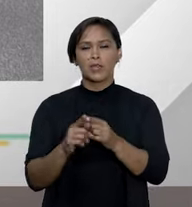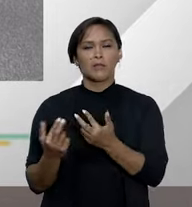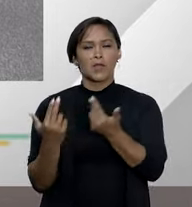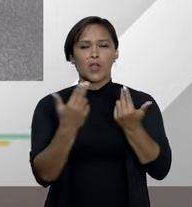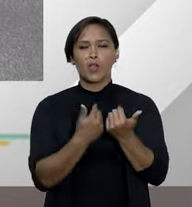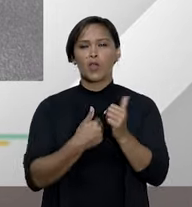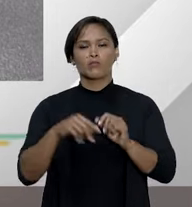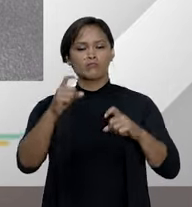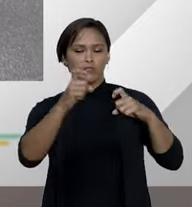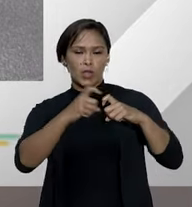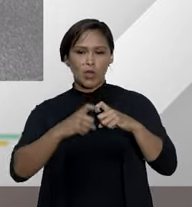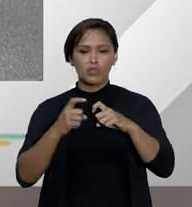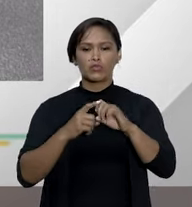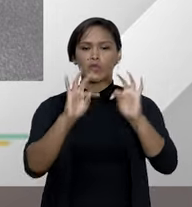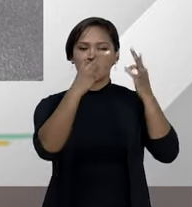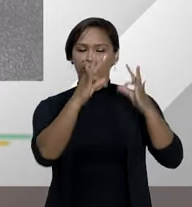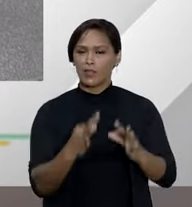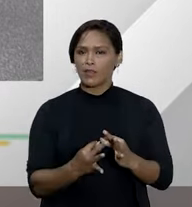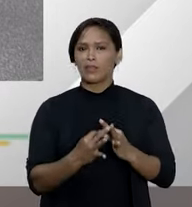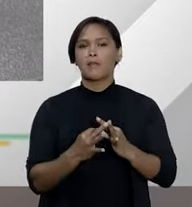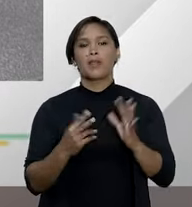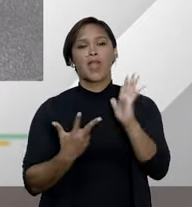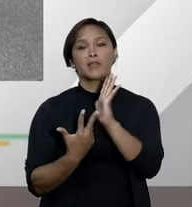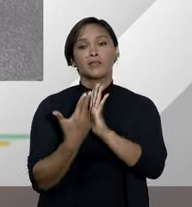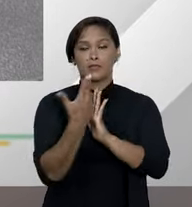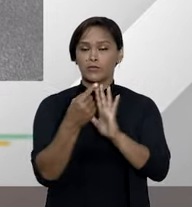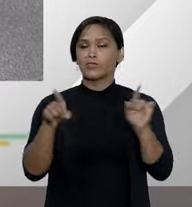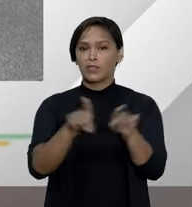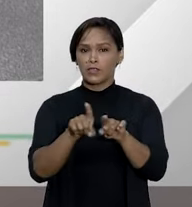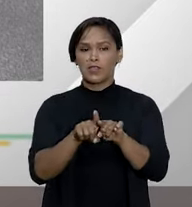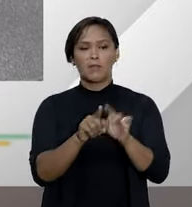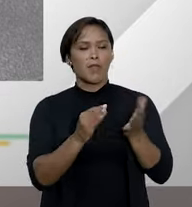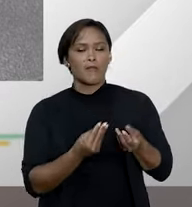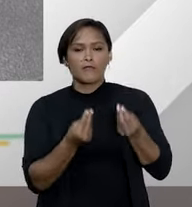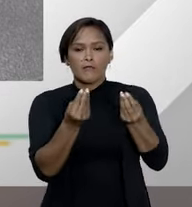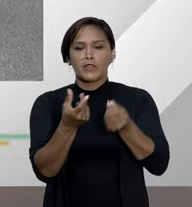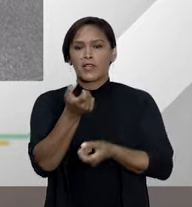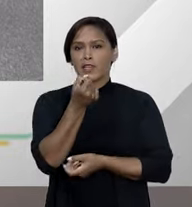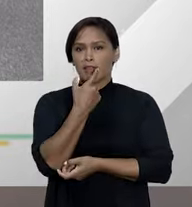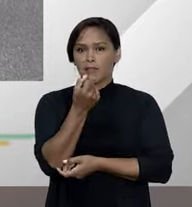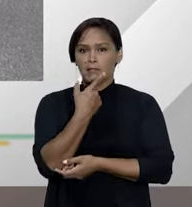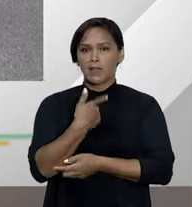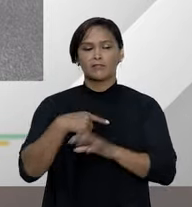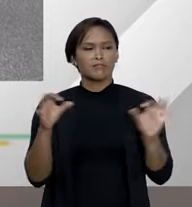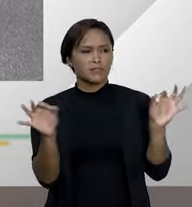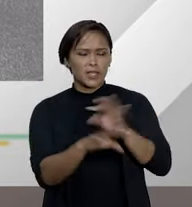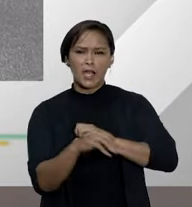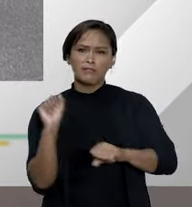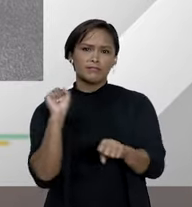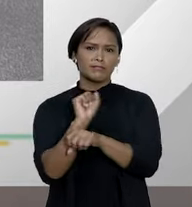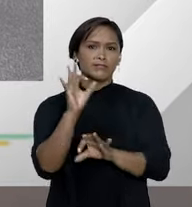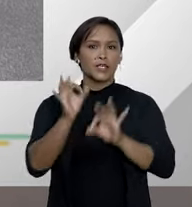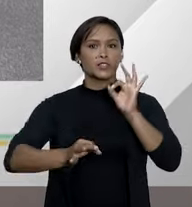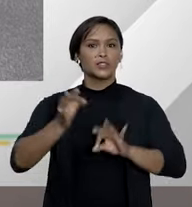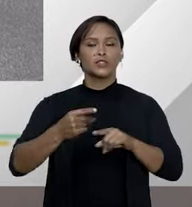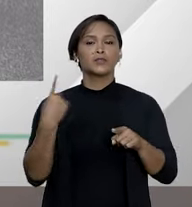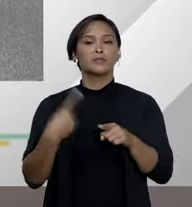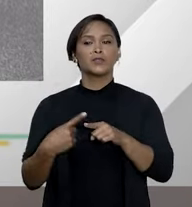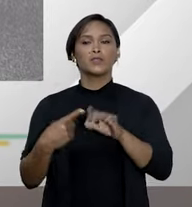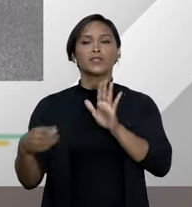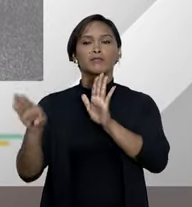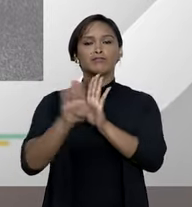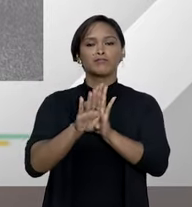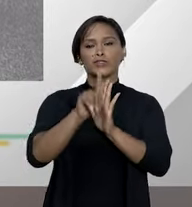sobre consultas, tratamentos, cirurgias e até fornecimento de remédios acabam parando na Justiça e muitas